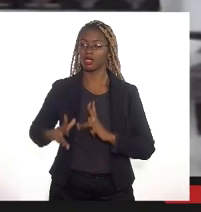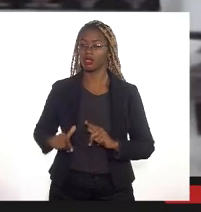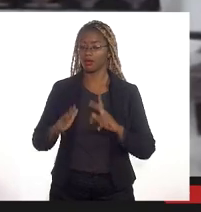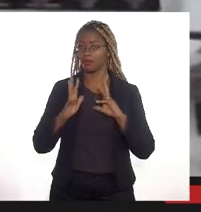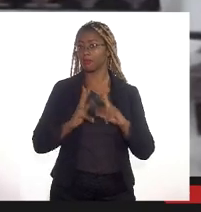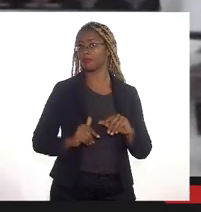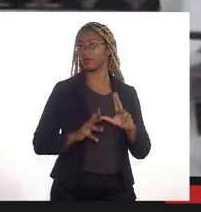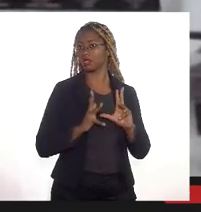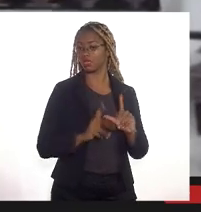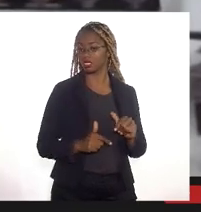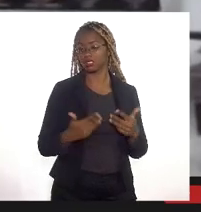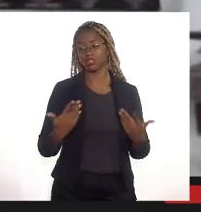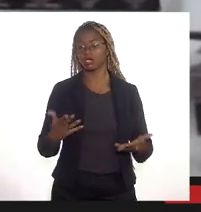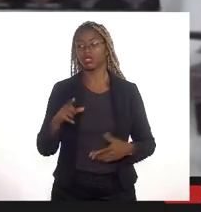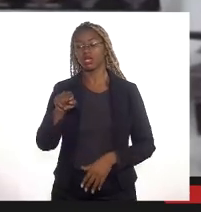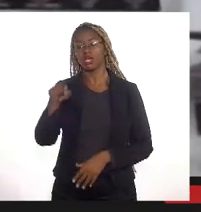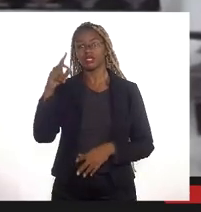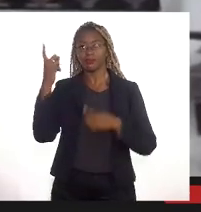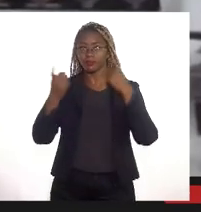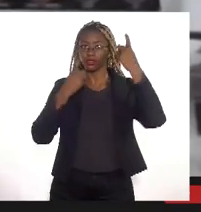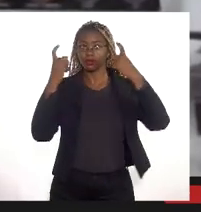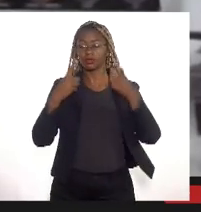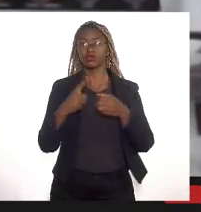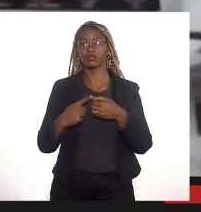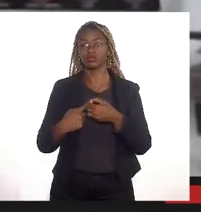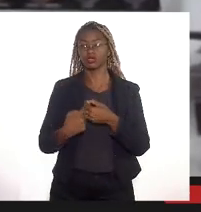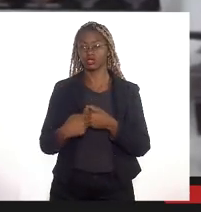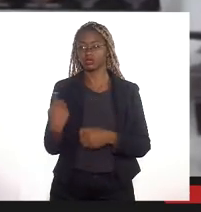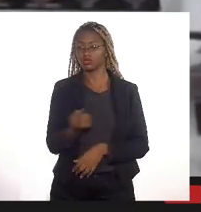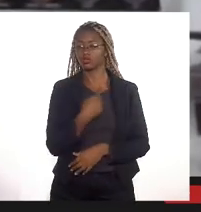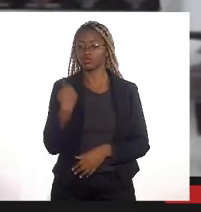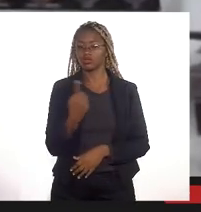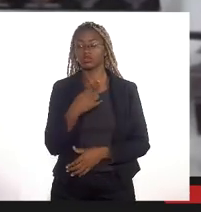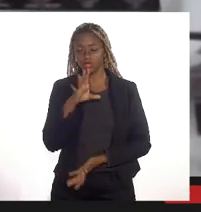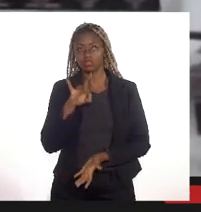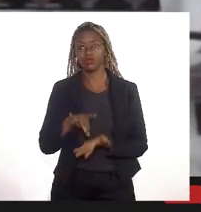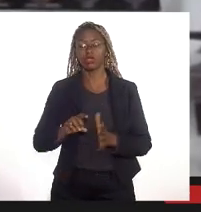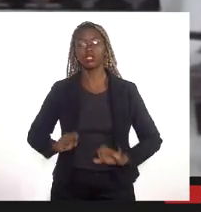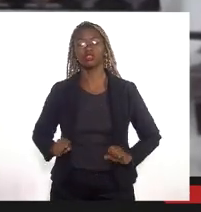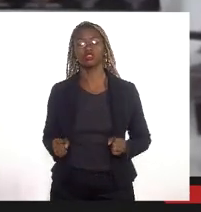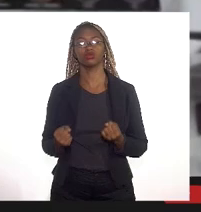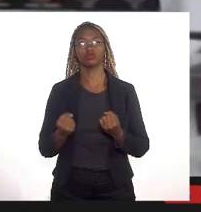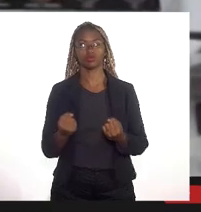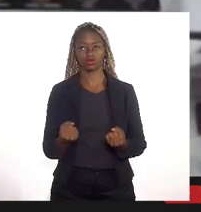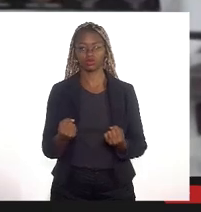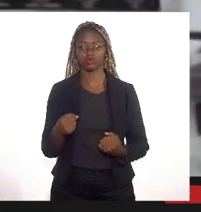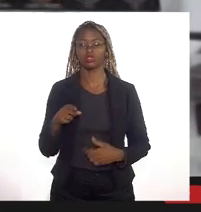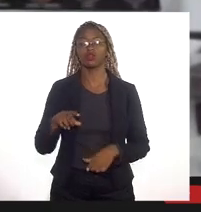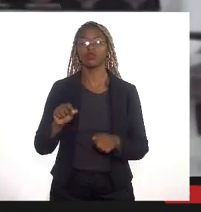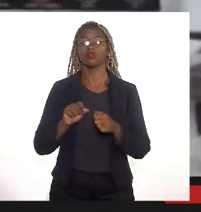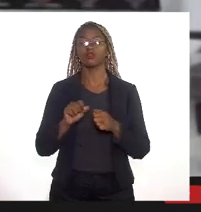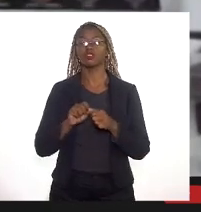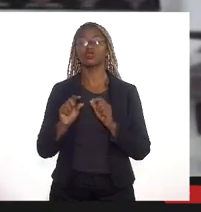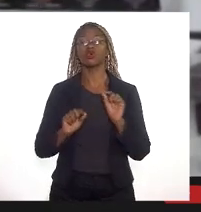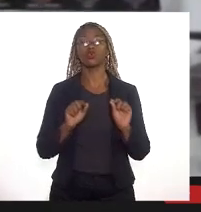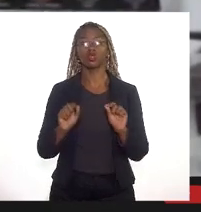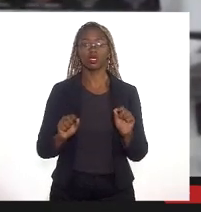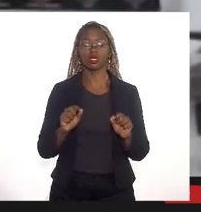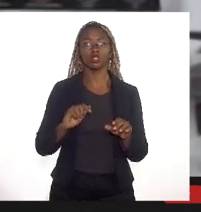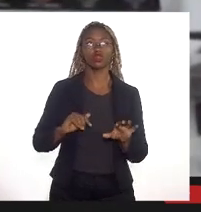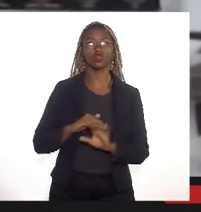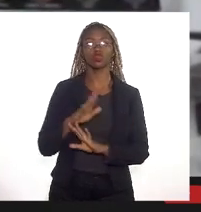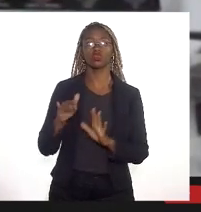dragagem enfim essa é a preocupação do município a gente está realmente engajado em fazer com que toda a questão ambiental